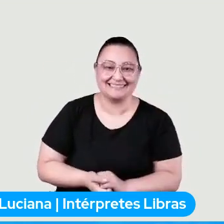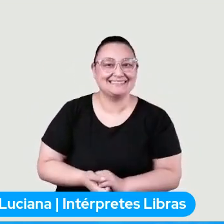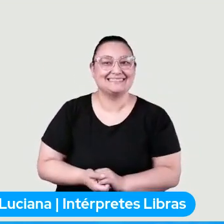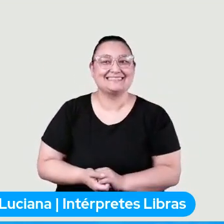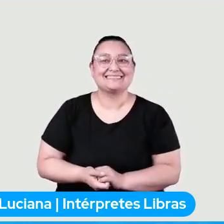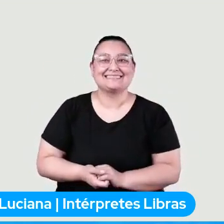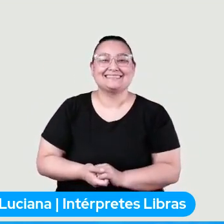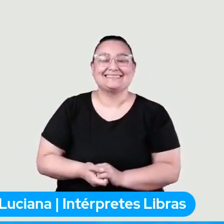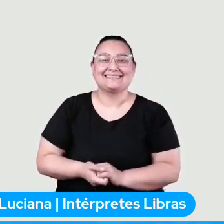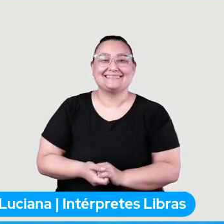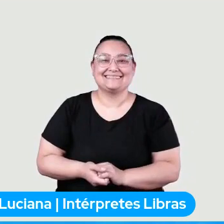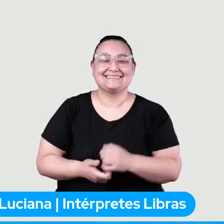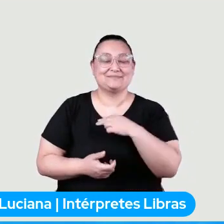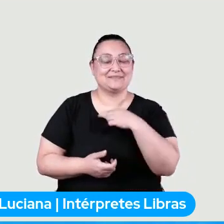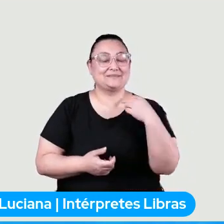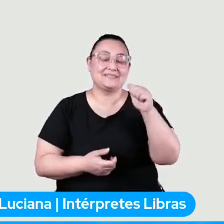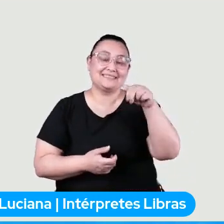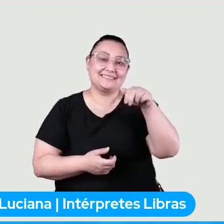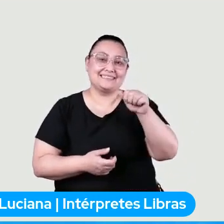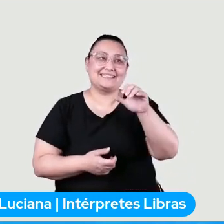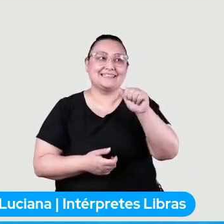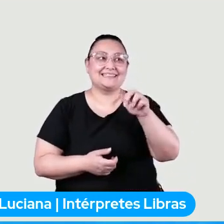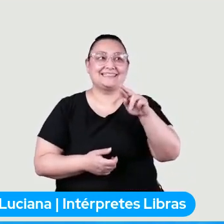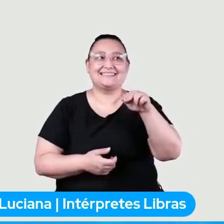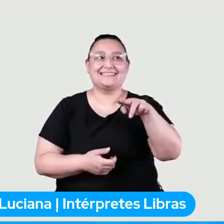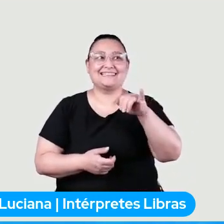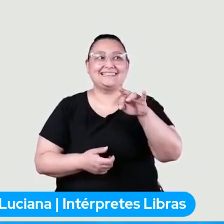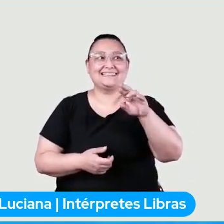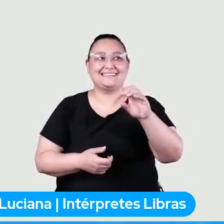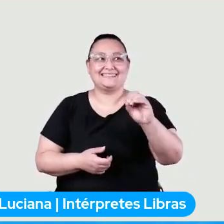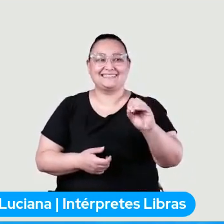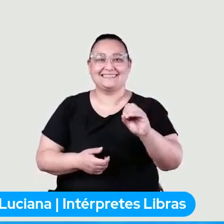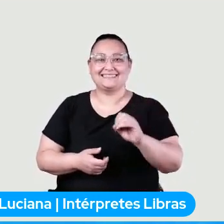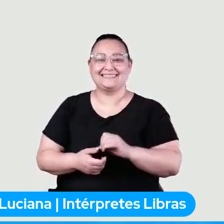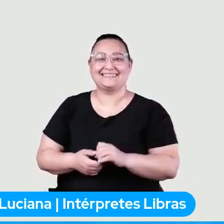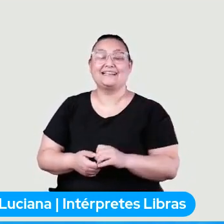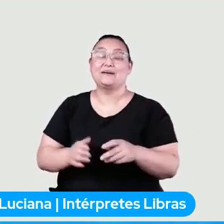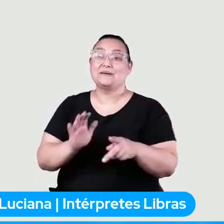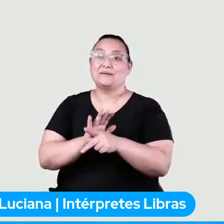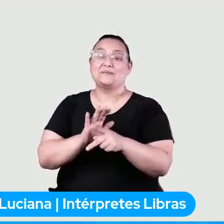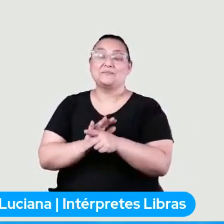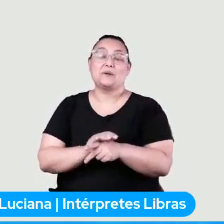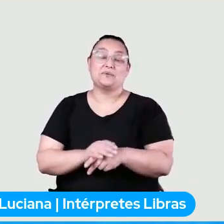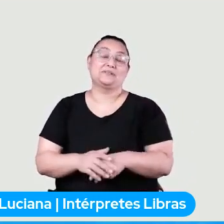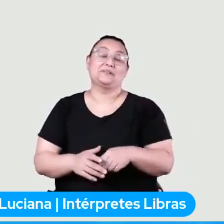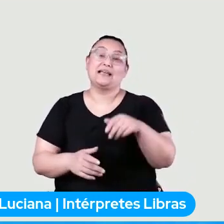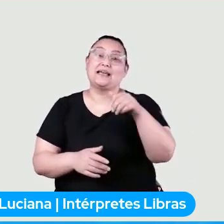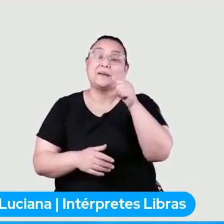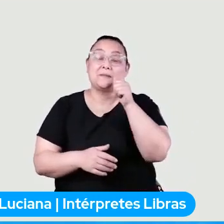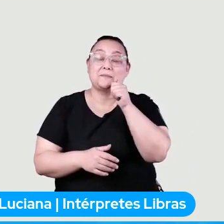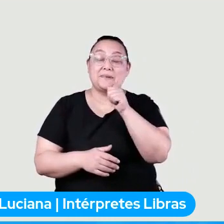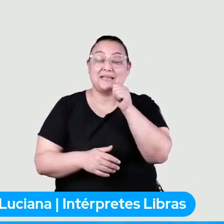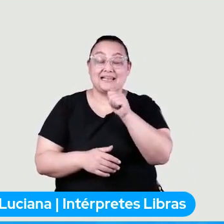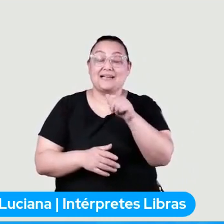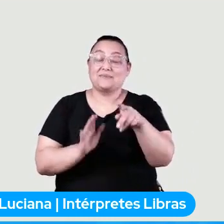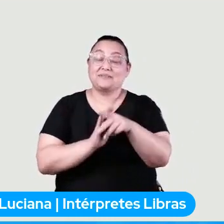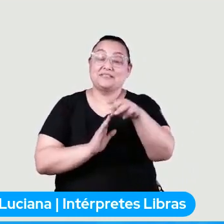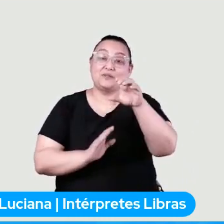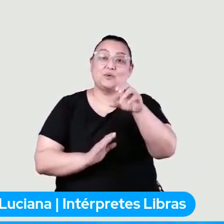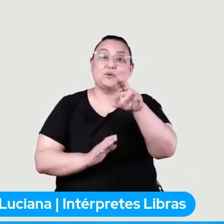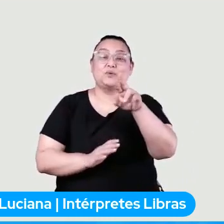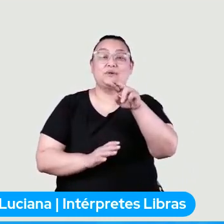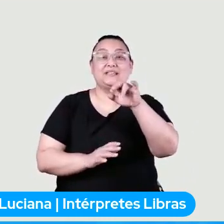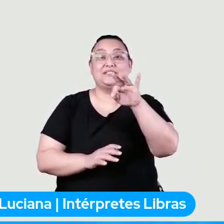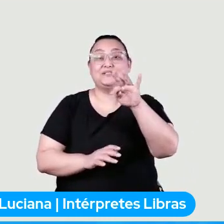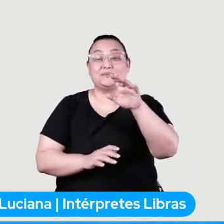Eu sou a Ana Carneiro, do Pai Leite Curitiba, e irei fazer minha autodescrição